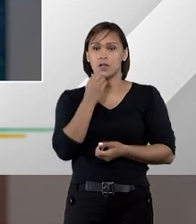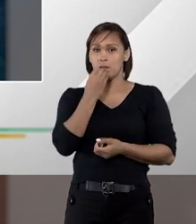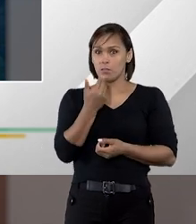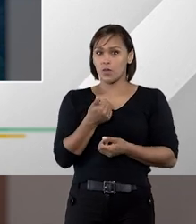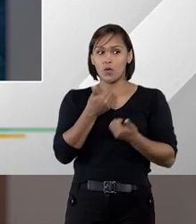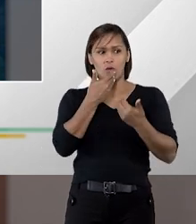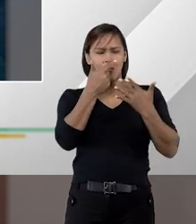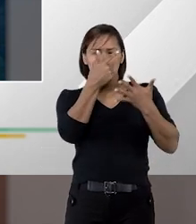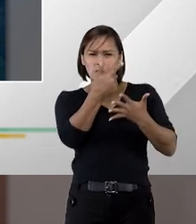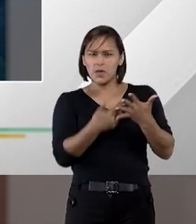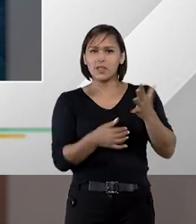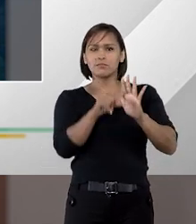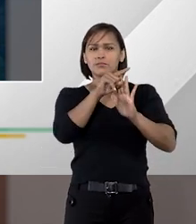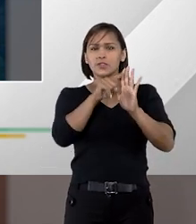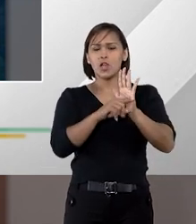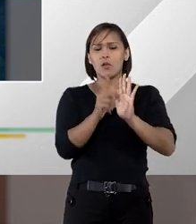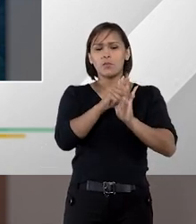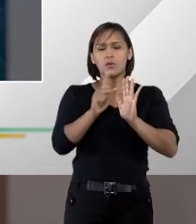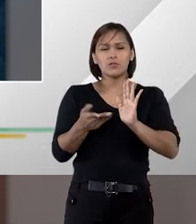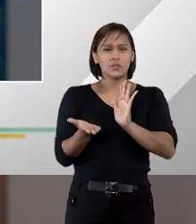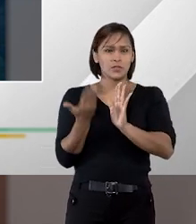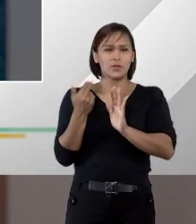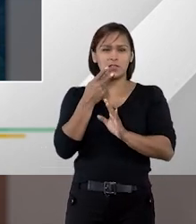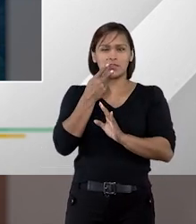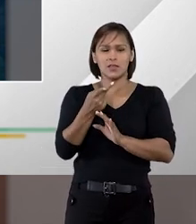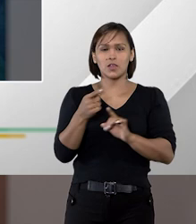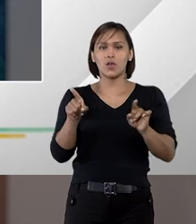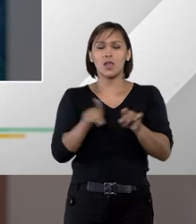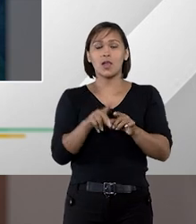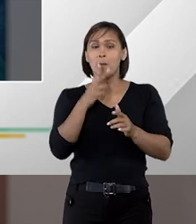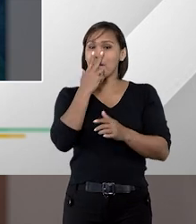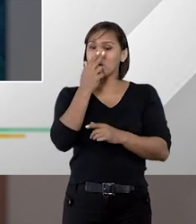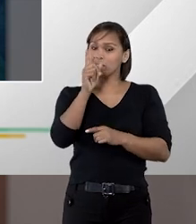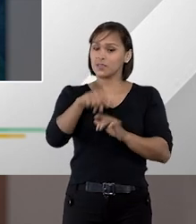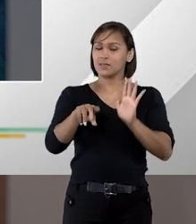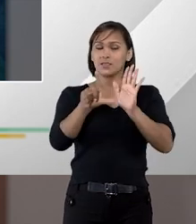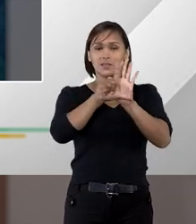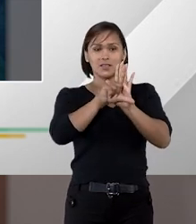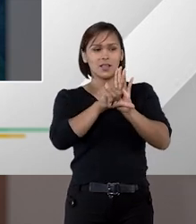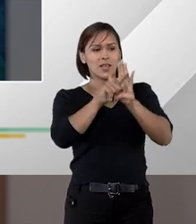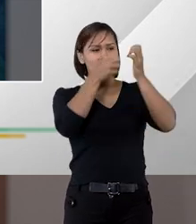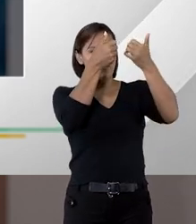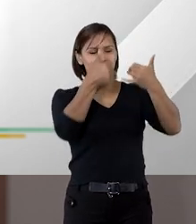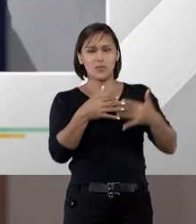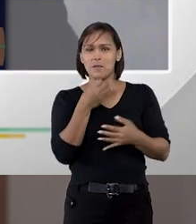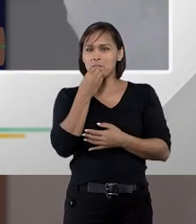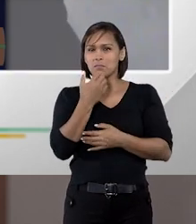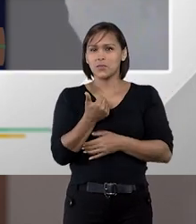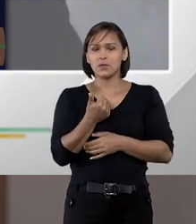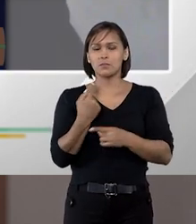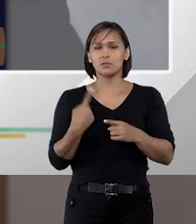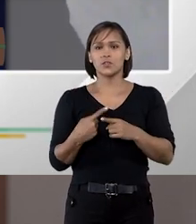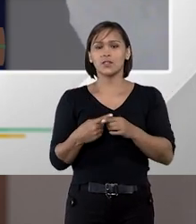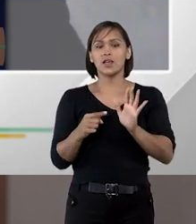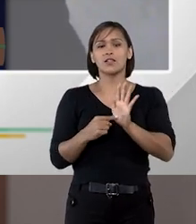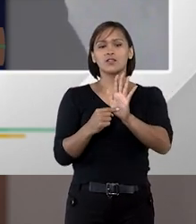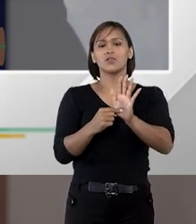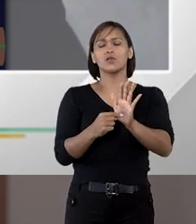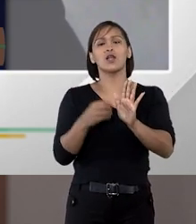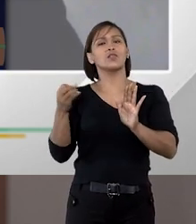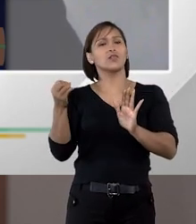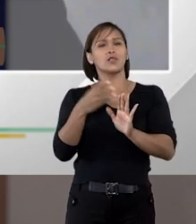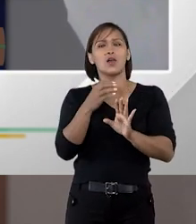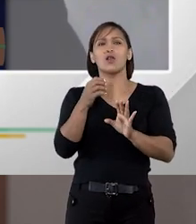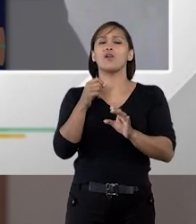Bom como muito bem pontuado pelo professor Matheus Carvalho acho que nesse ponto a lei foi muito bem ela não traz